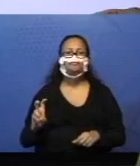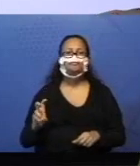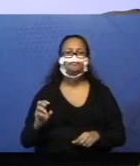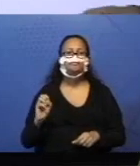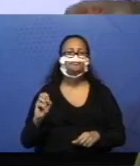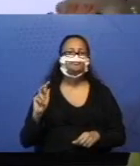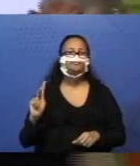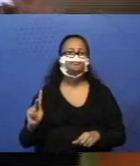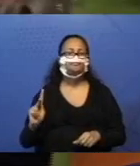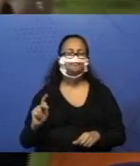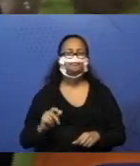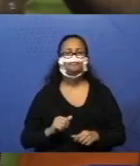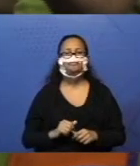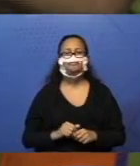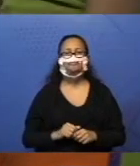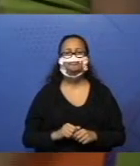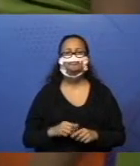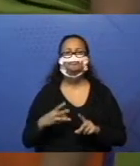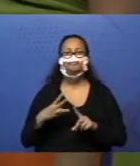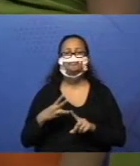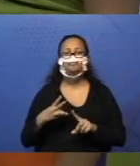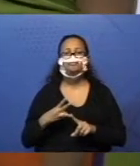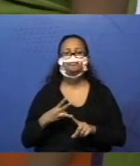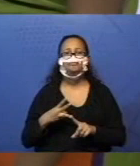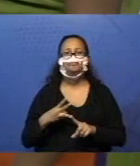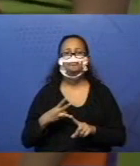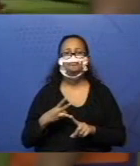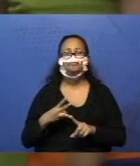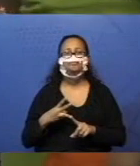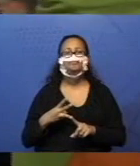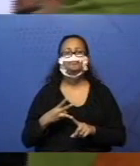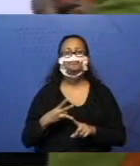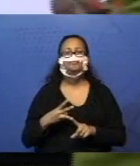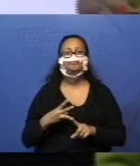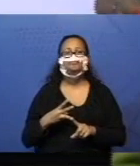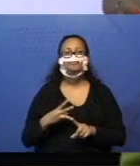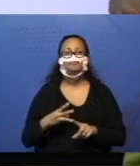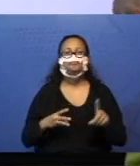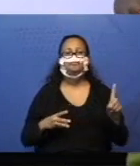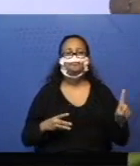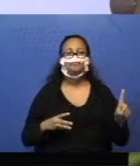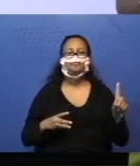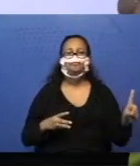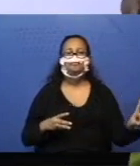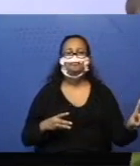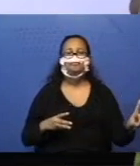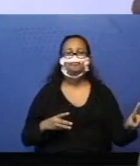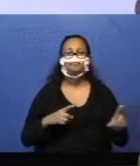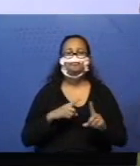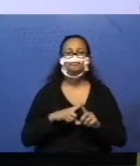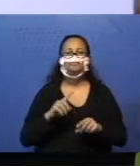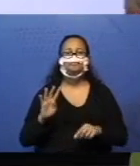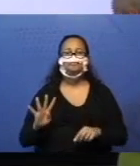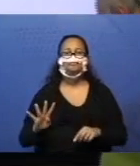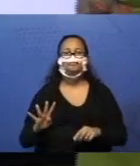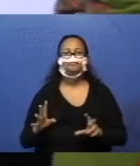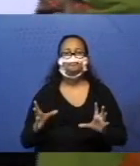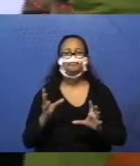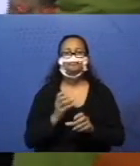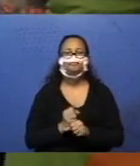Ok. Mais uma maneira. Pediu quatro. Onze mais quatro. Onze.